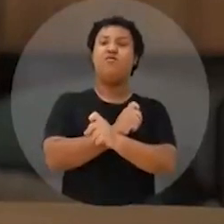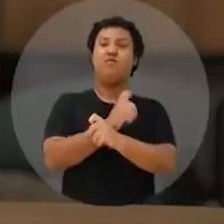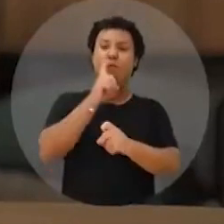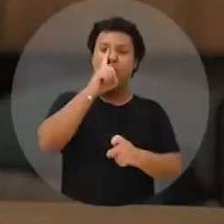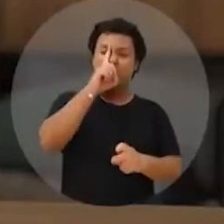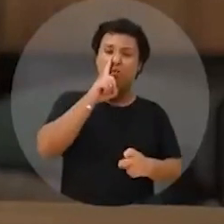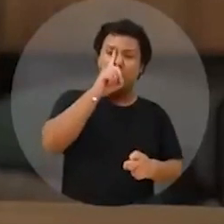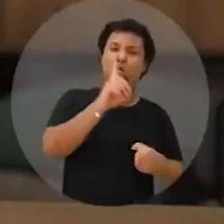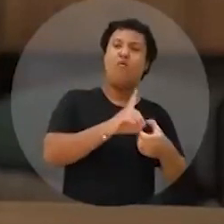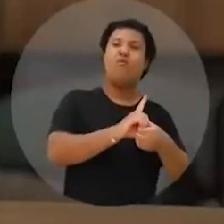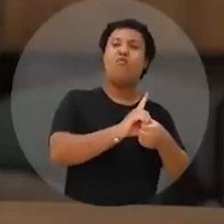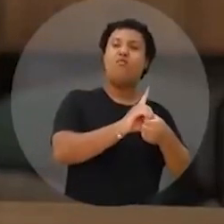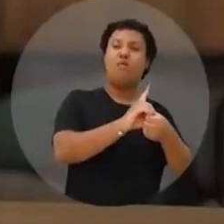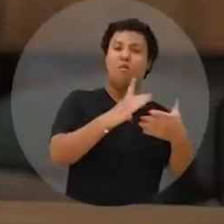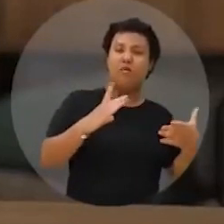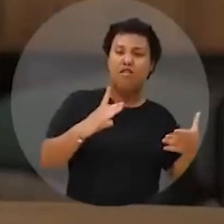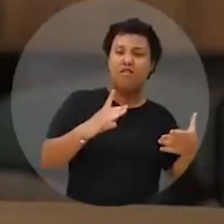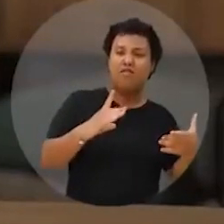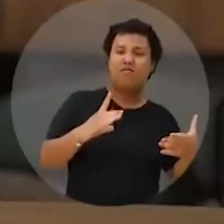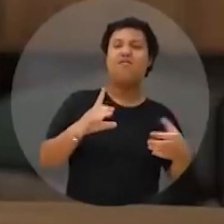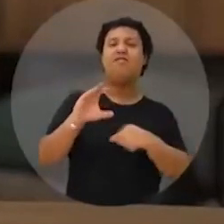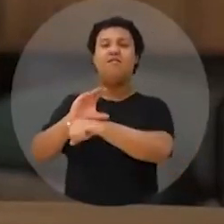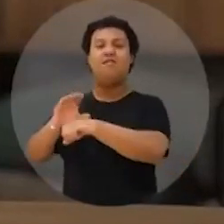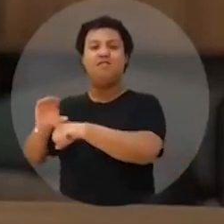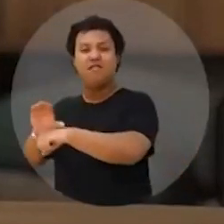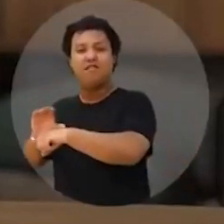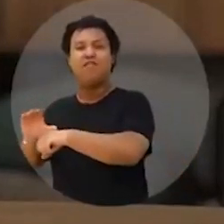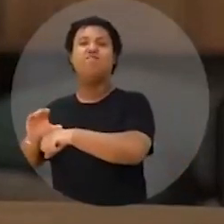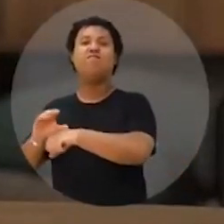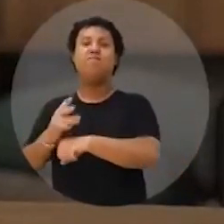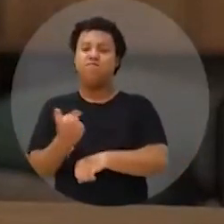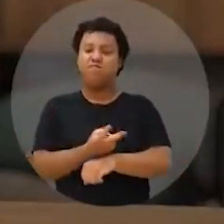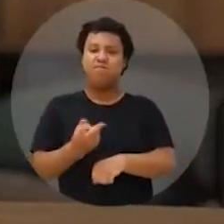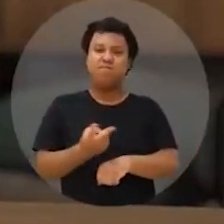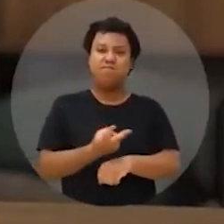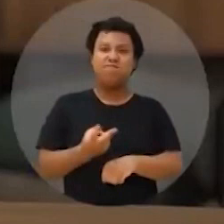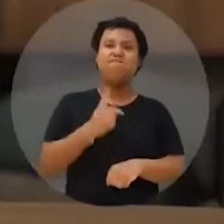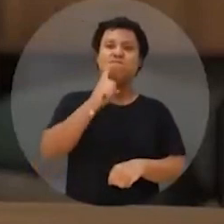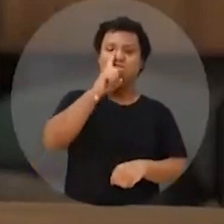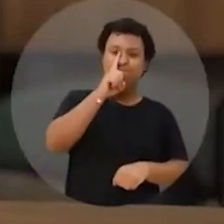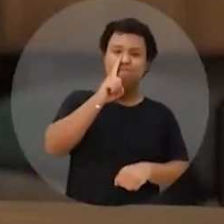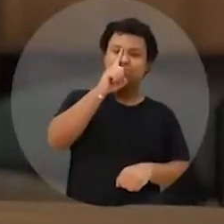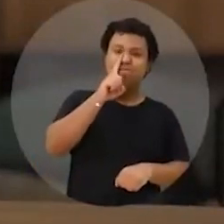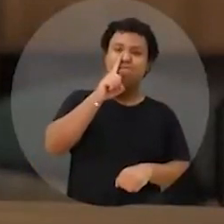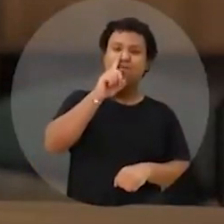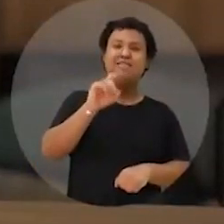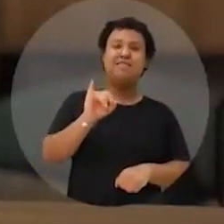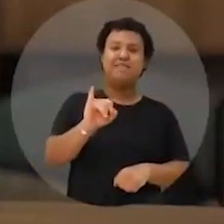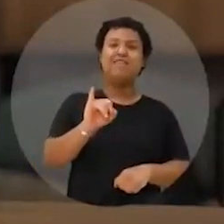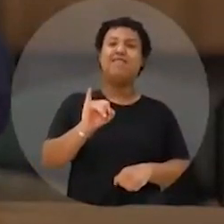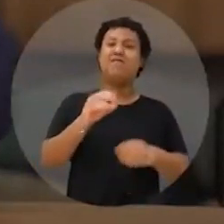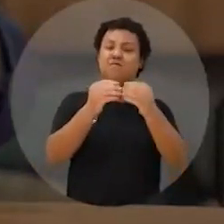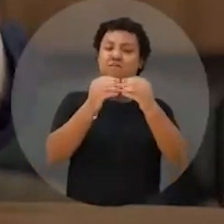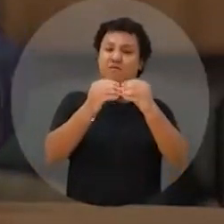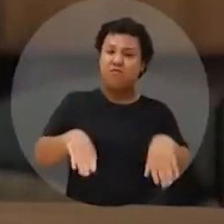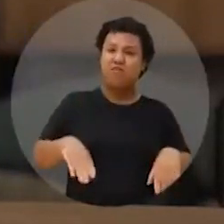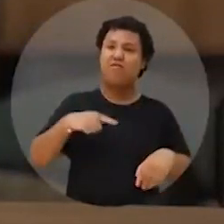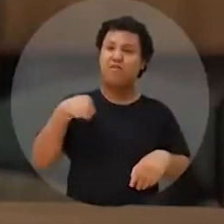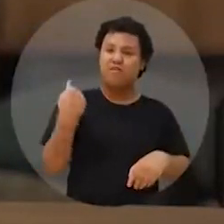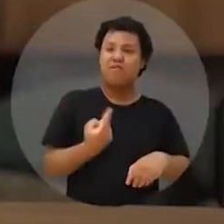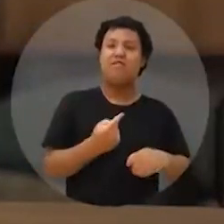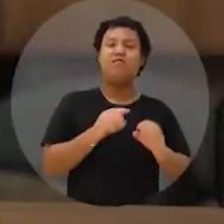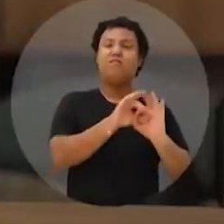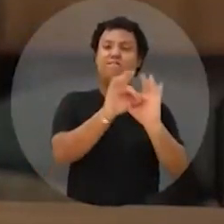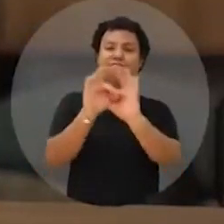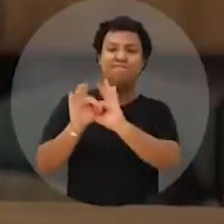democracia e nossa soberania estão sob ameaça. E se é isso que está em jogo, precisamos nos